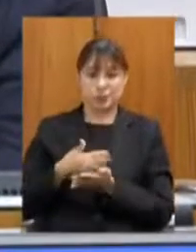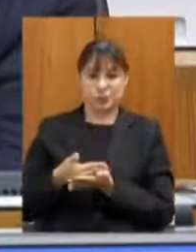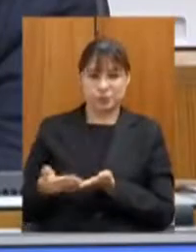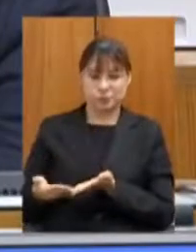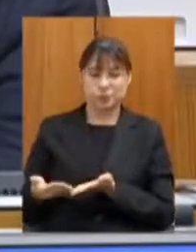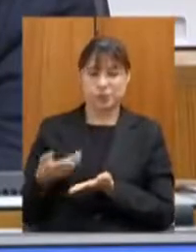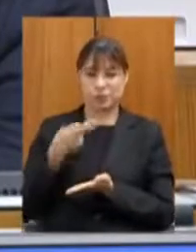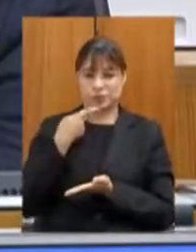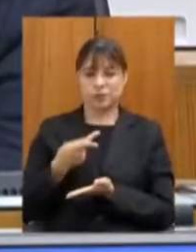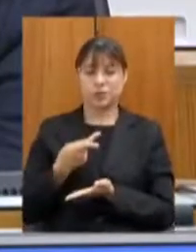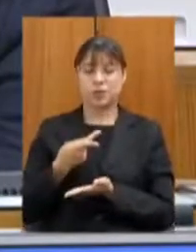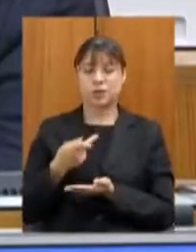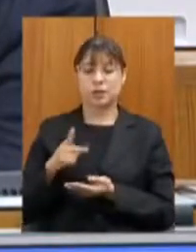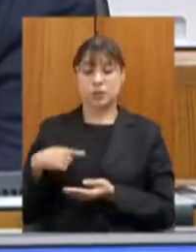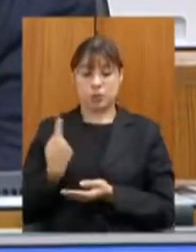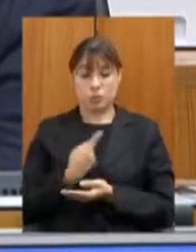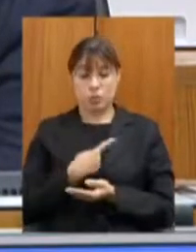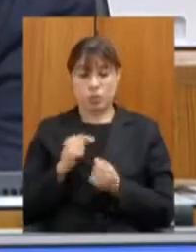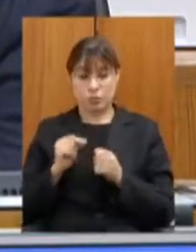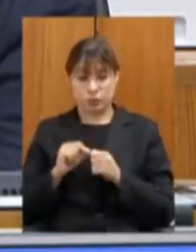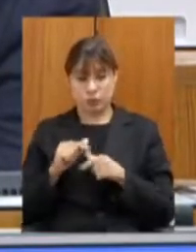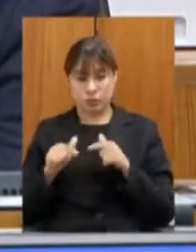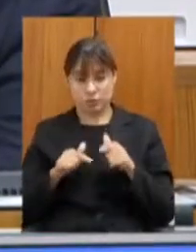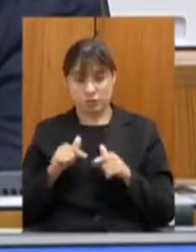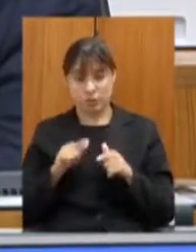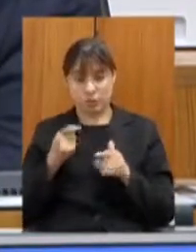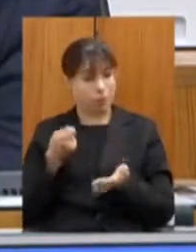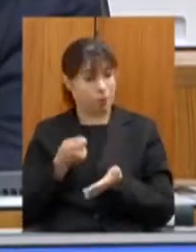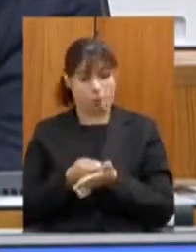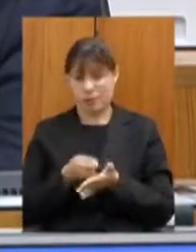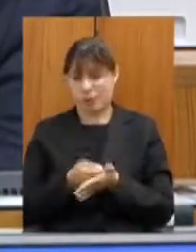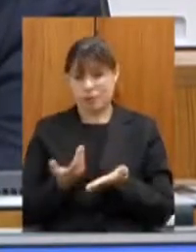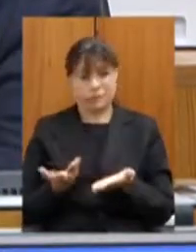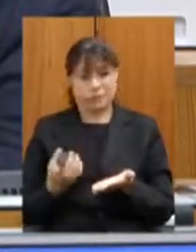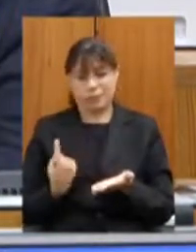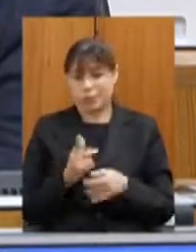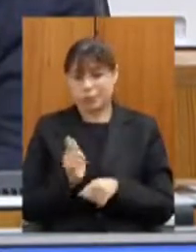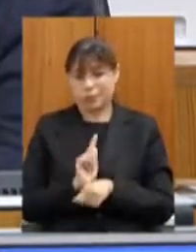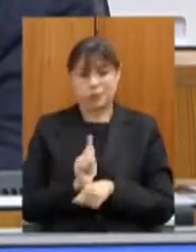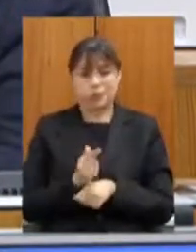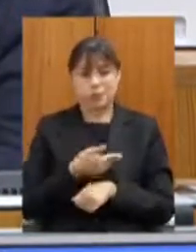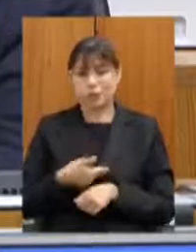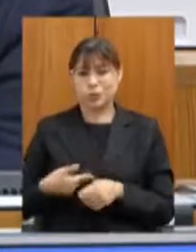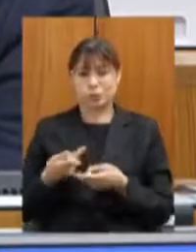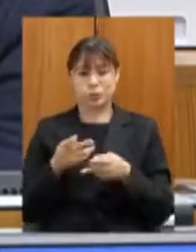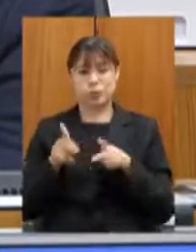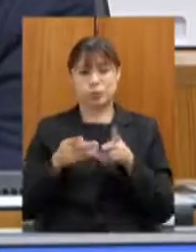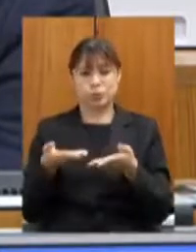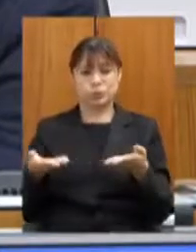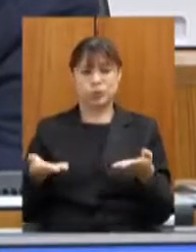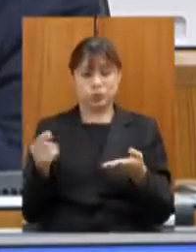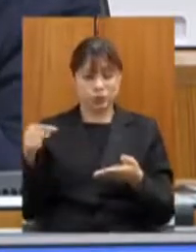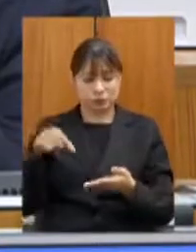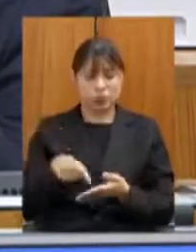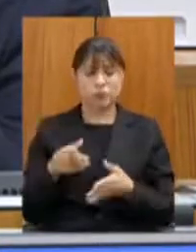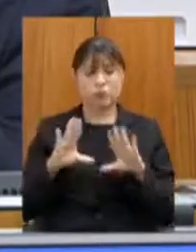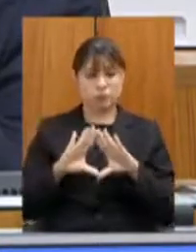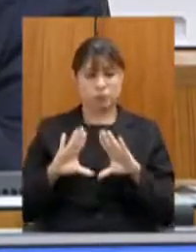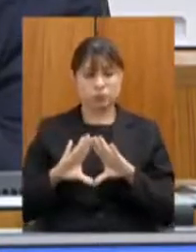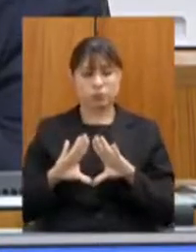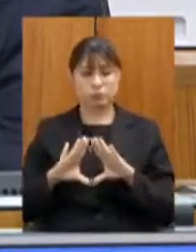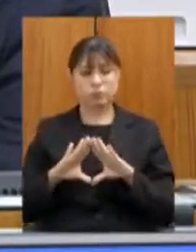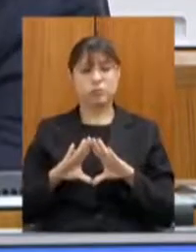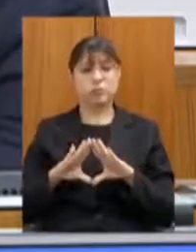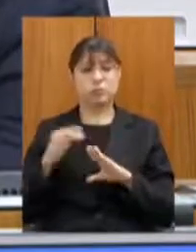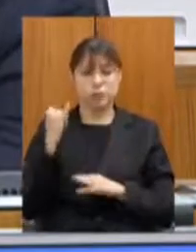fazemos nada além da obrigação da nossa obrigação como gestores públicos de vir aqui nessa casa prestar contas